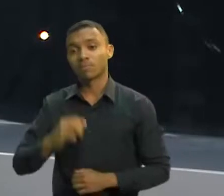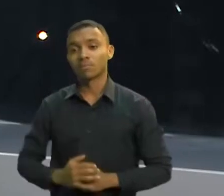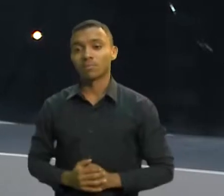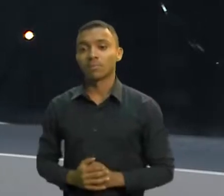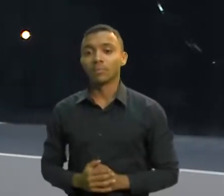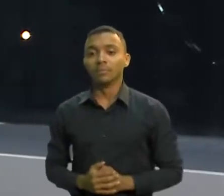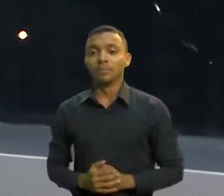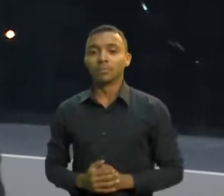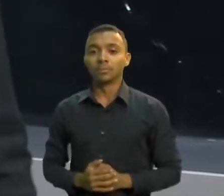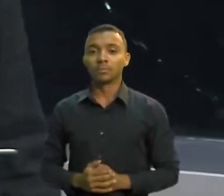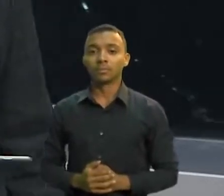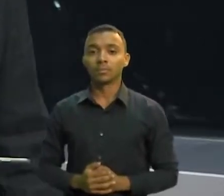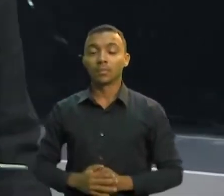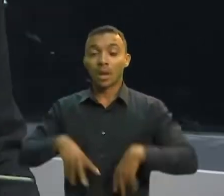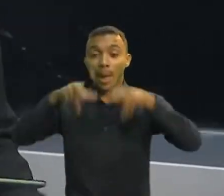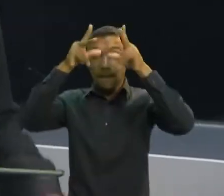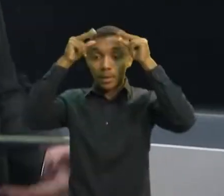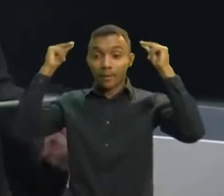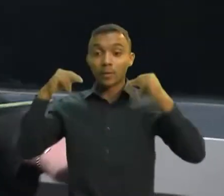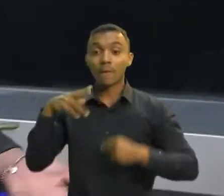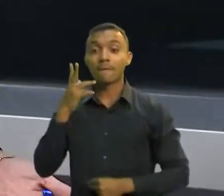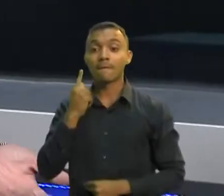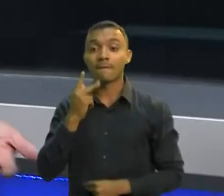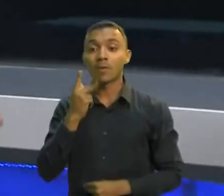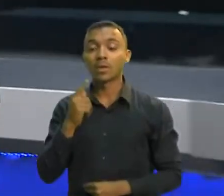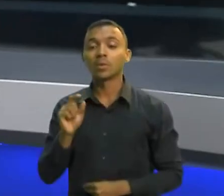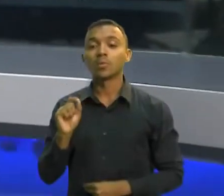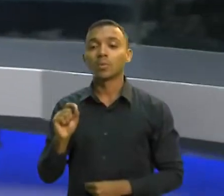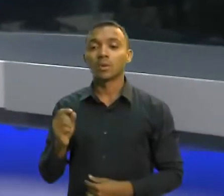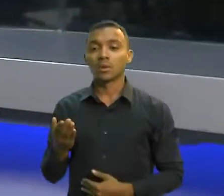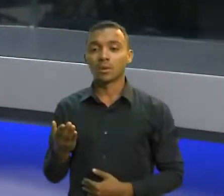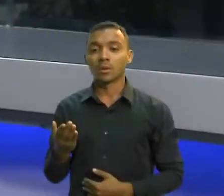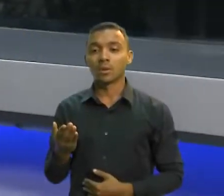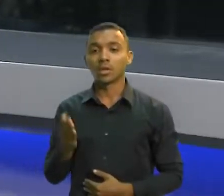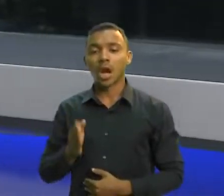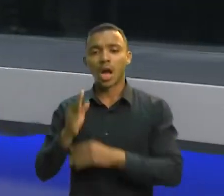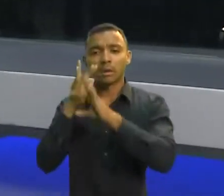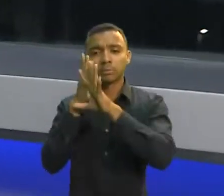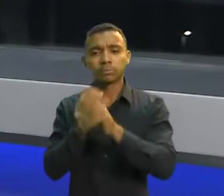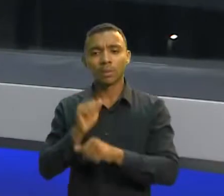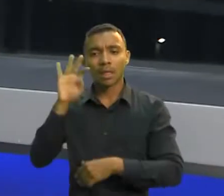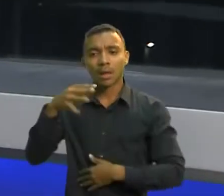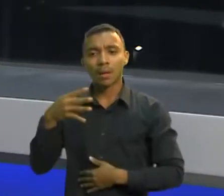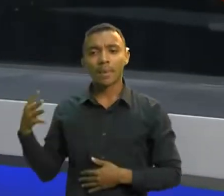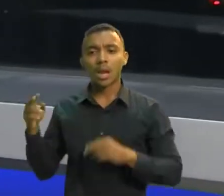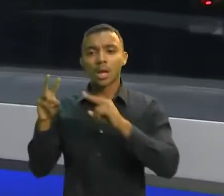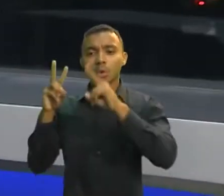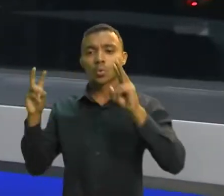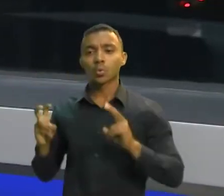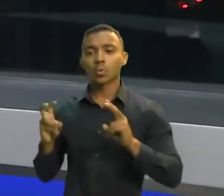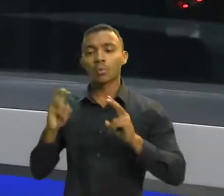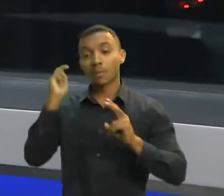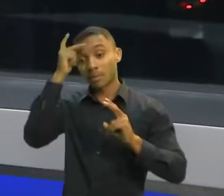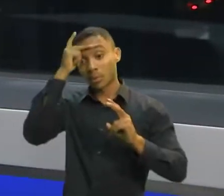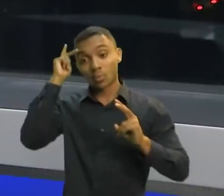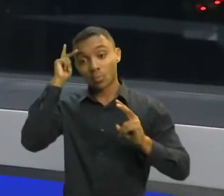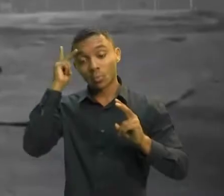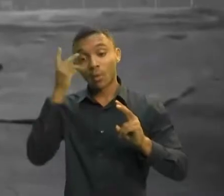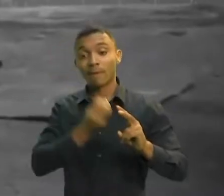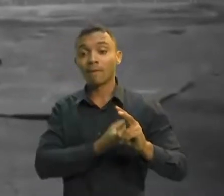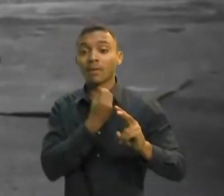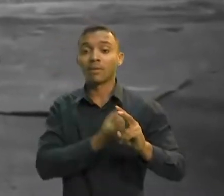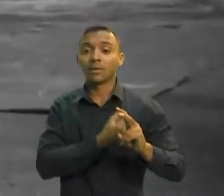A Prefeitura de Fortaleza realizou um novo levantamento sobre a população em situação de rua na capital.